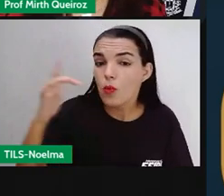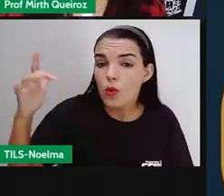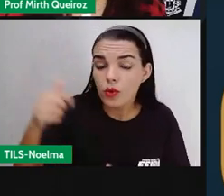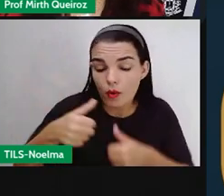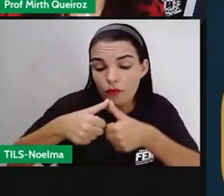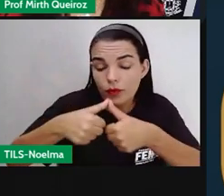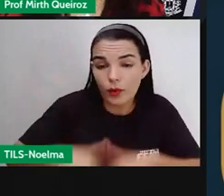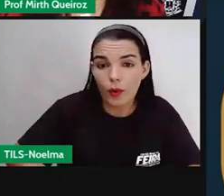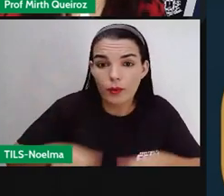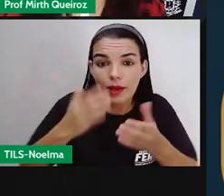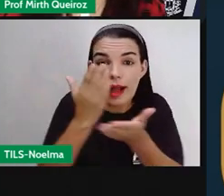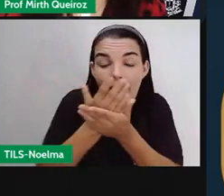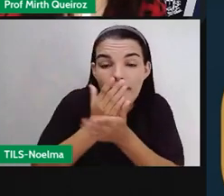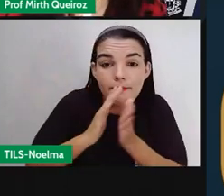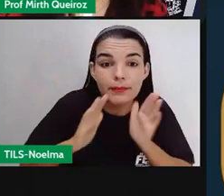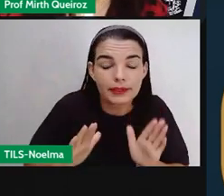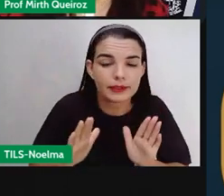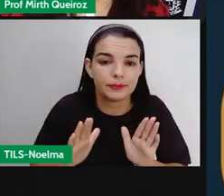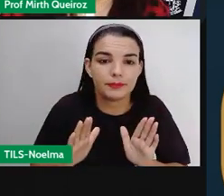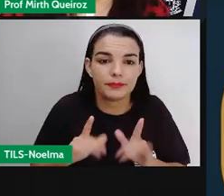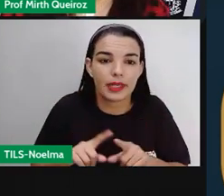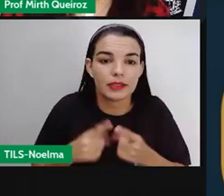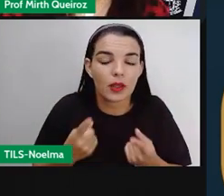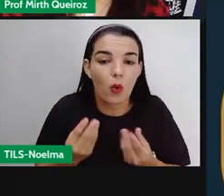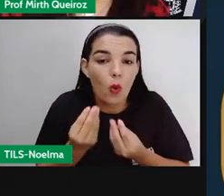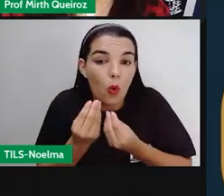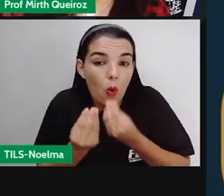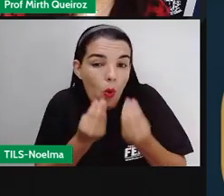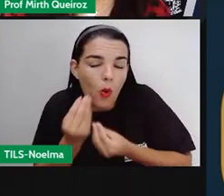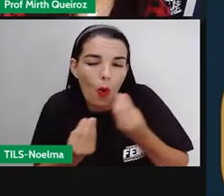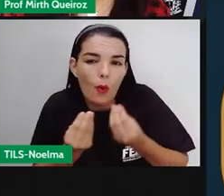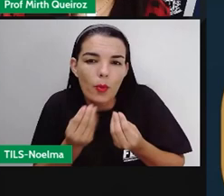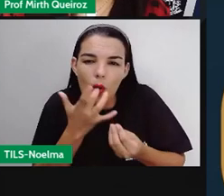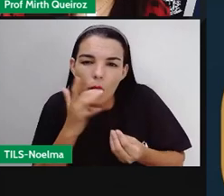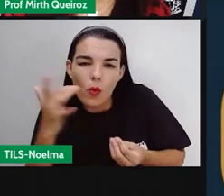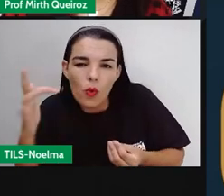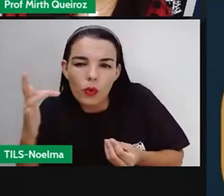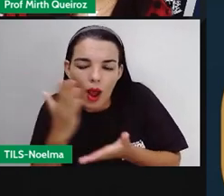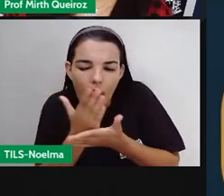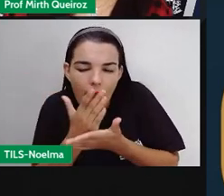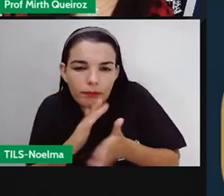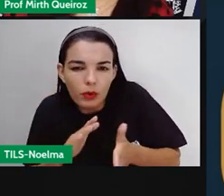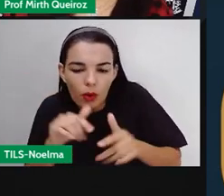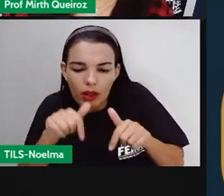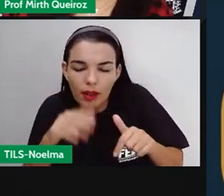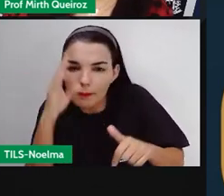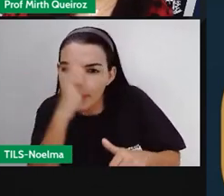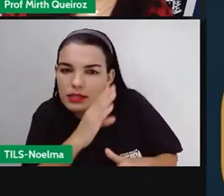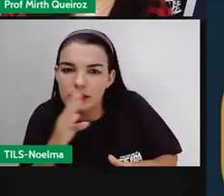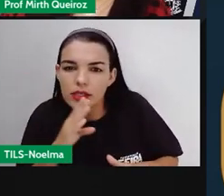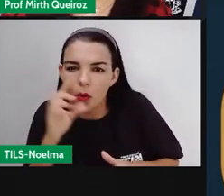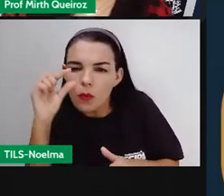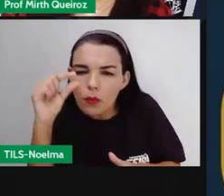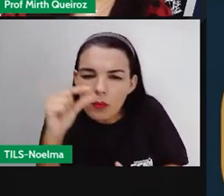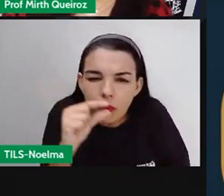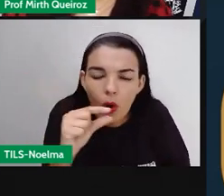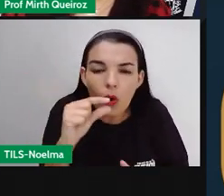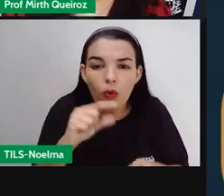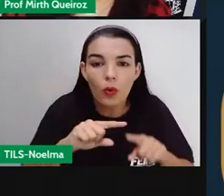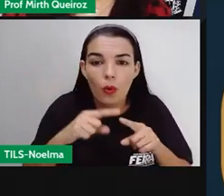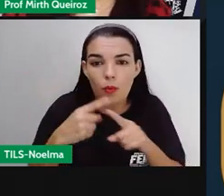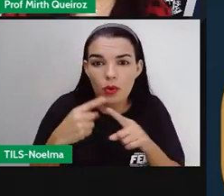escasso no Brasil. E como o ouro começou a ficar escasso, né? Sabendo que a